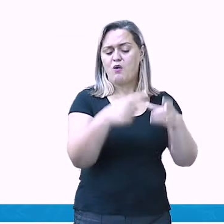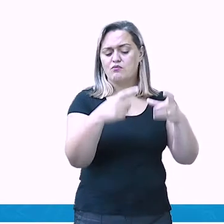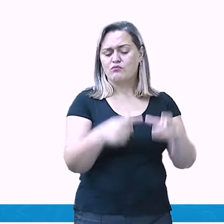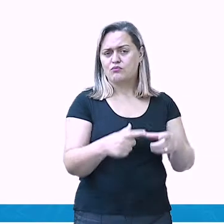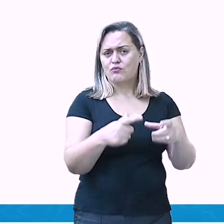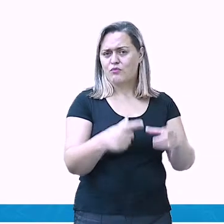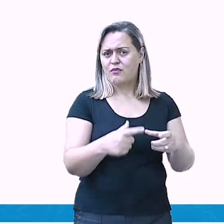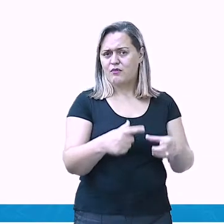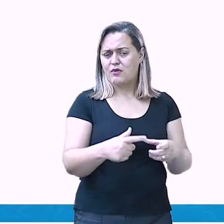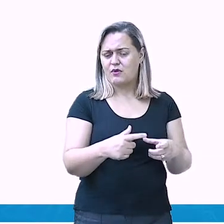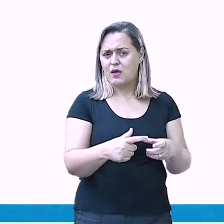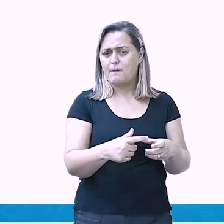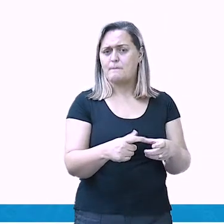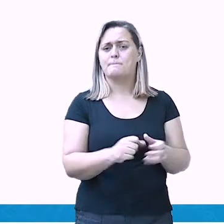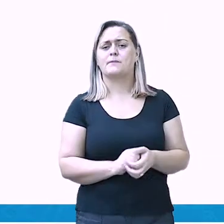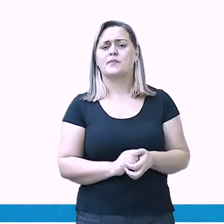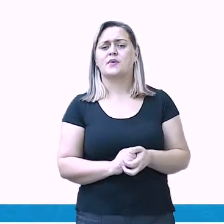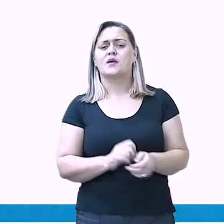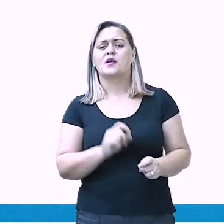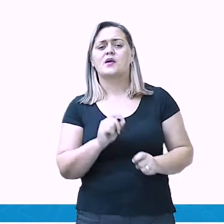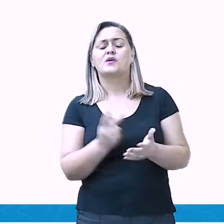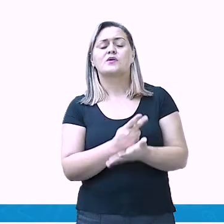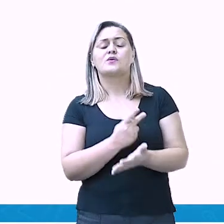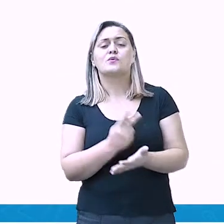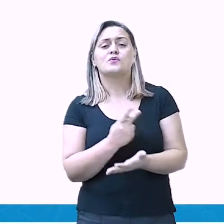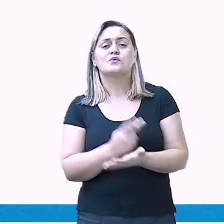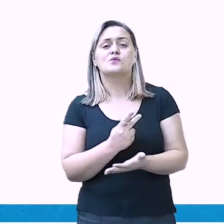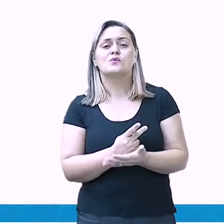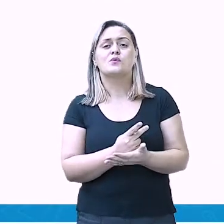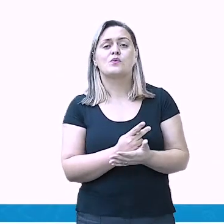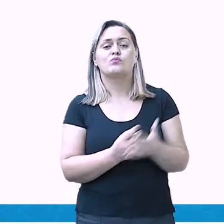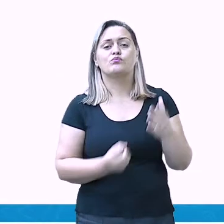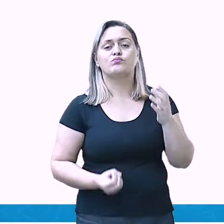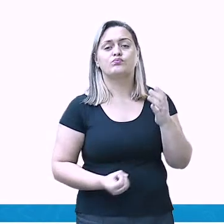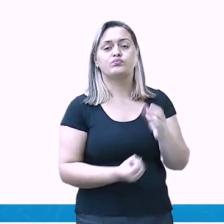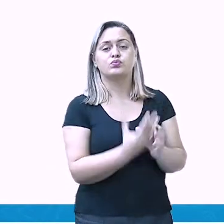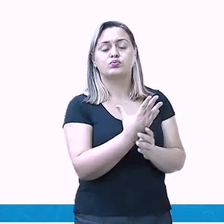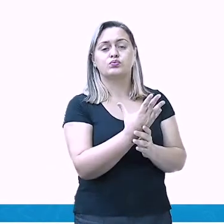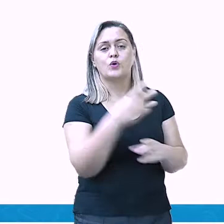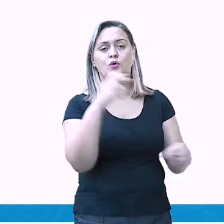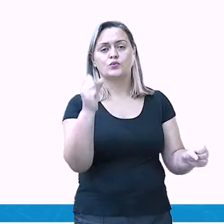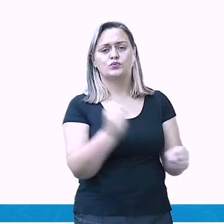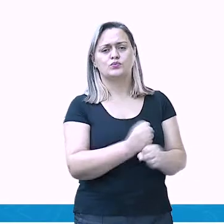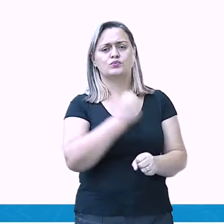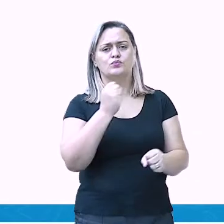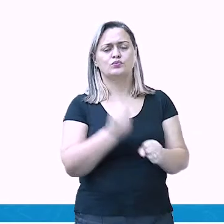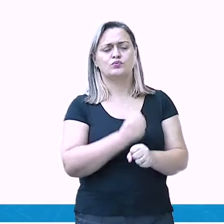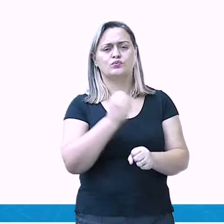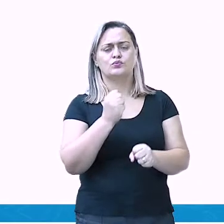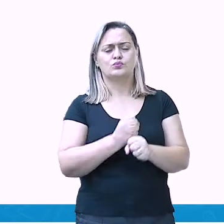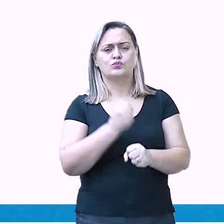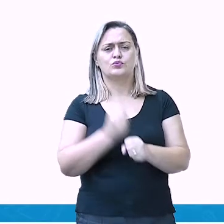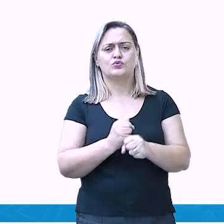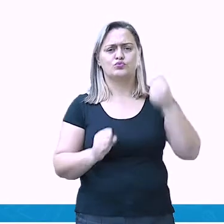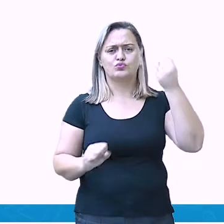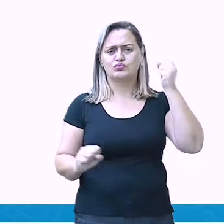que passaram pelo processo de urbanização, fomentado, sobretudo, pela